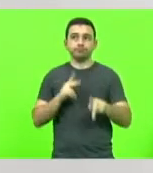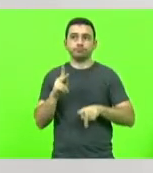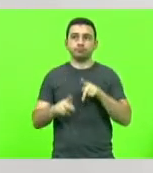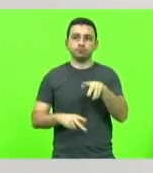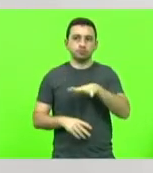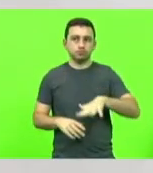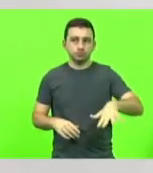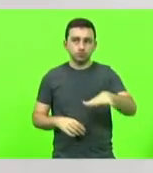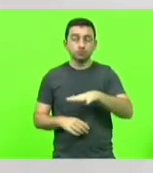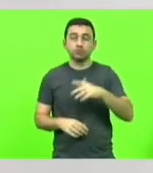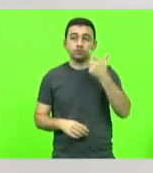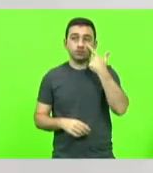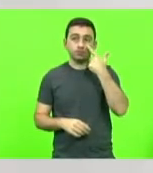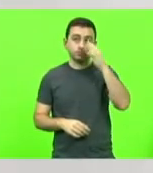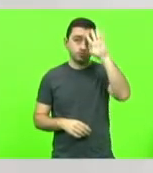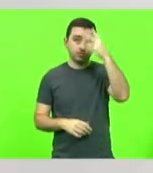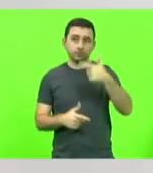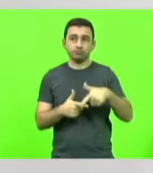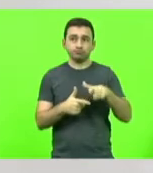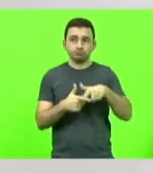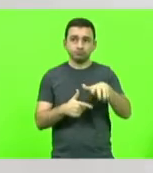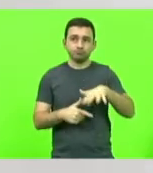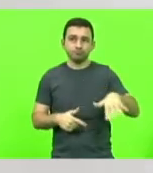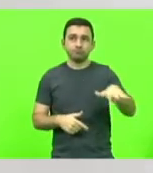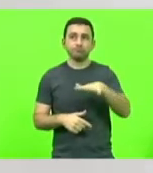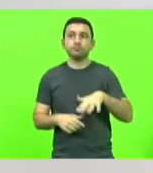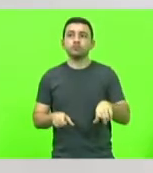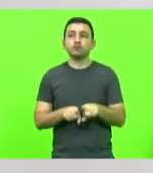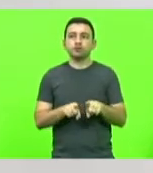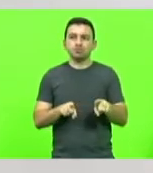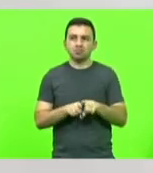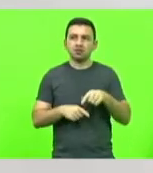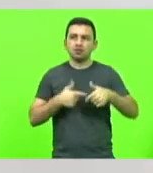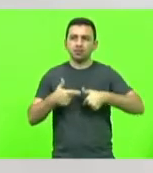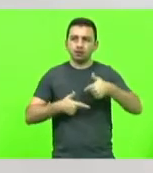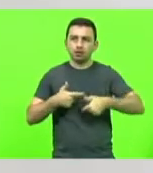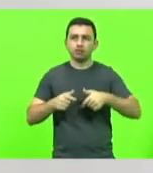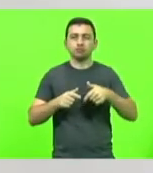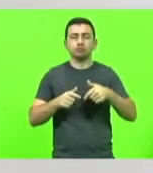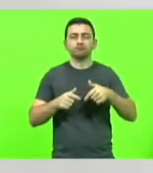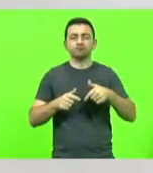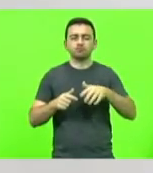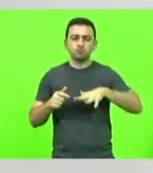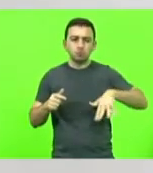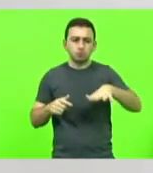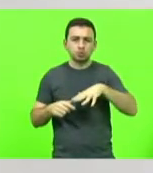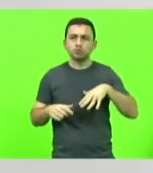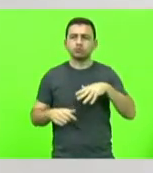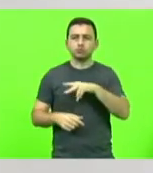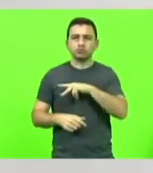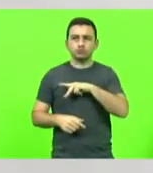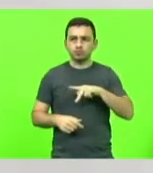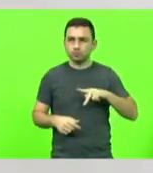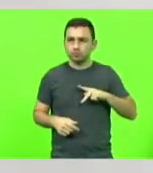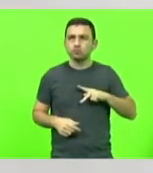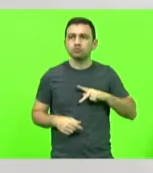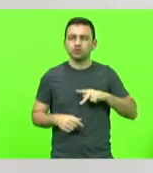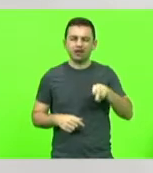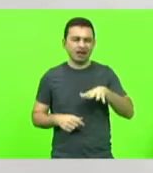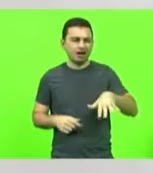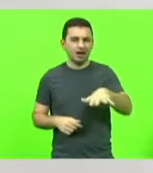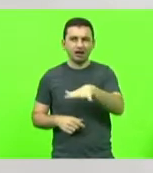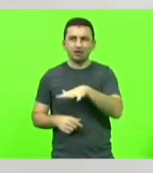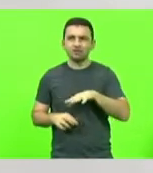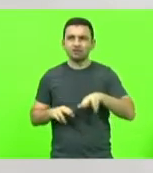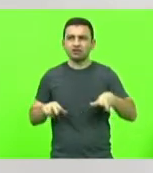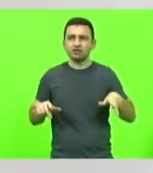soluções. Trabalhar por serviços públicos de qualidade em todas as áreas. Reforço meu compromisso com o combate